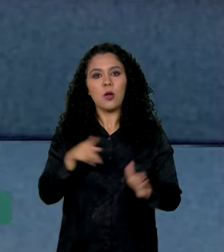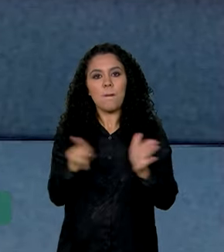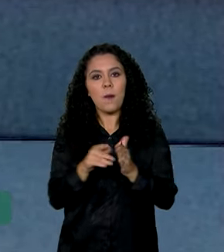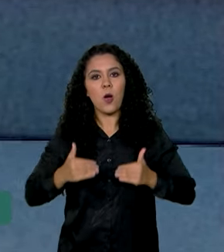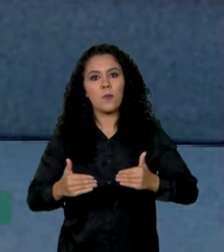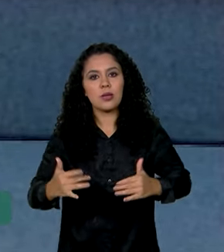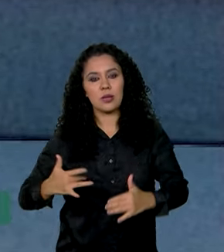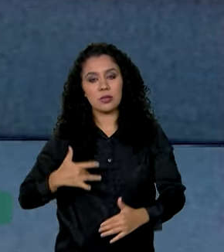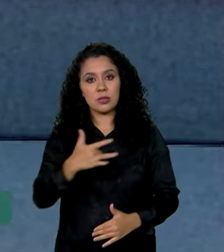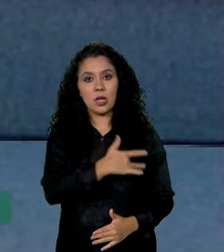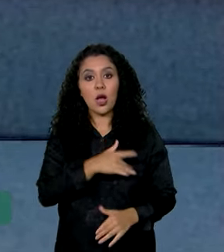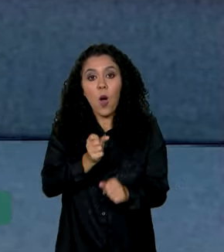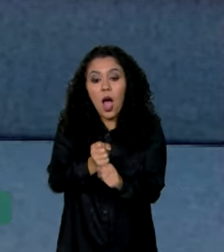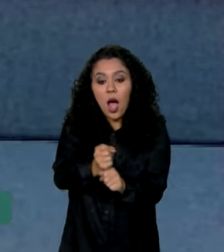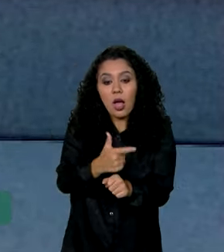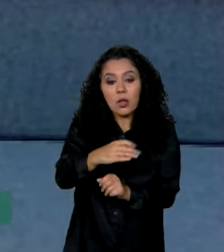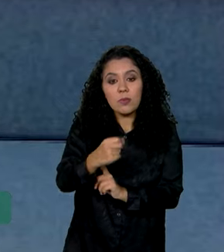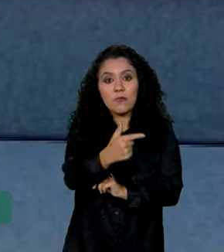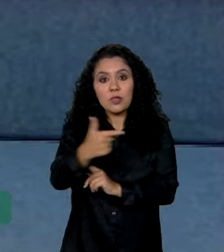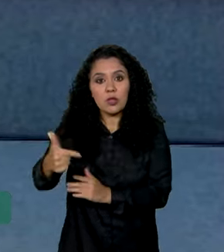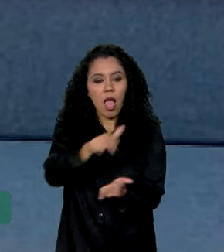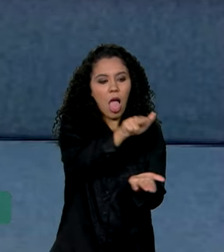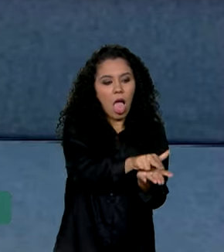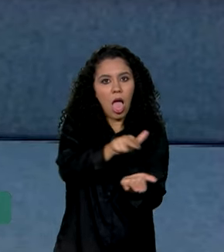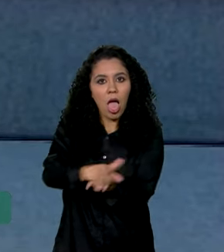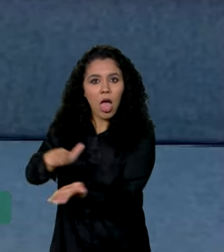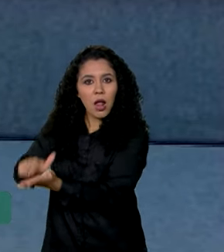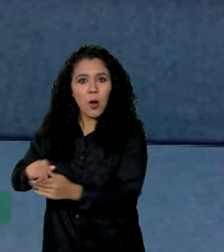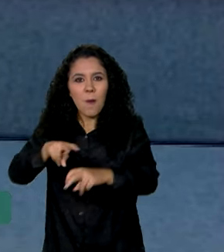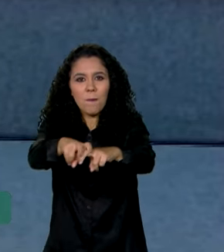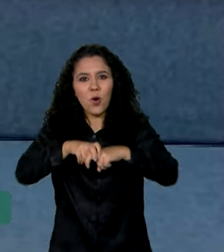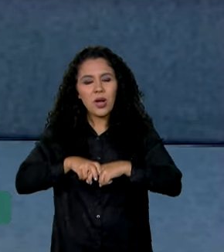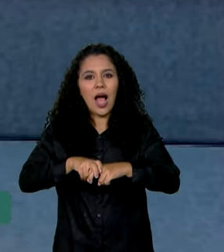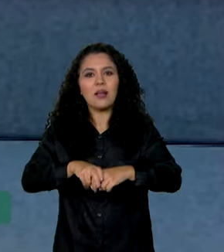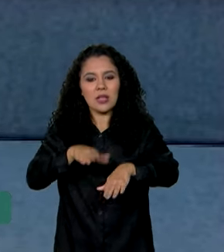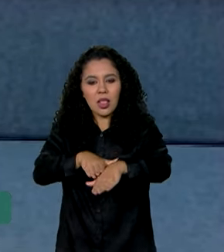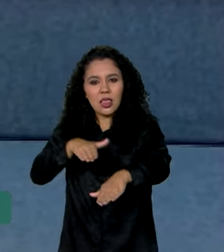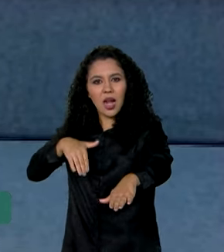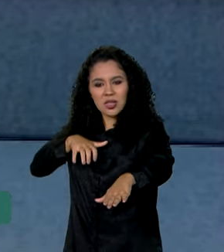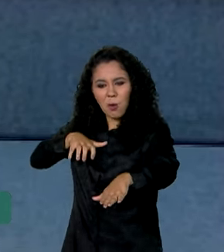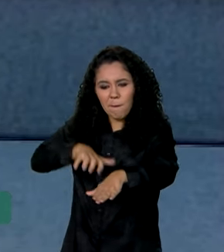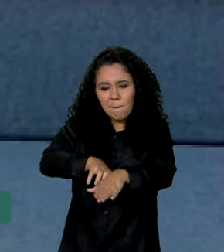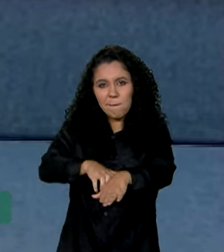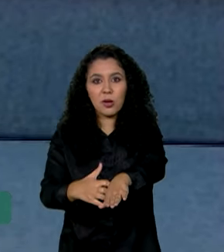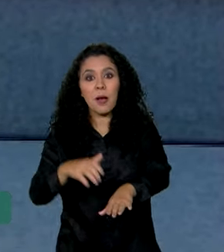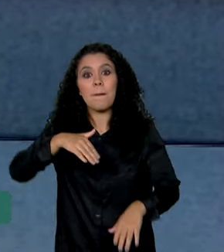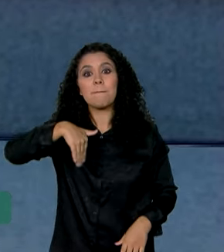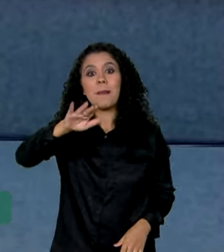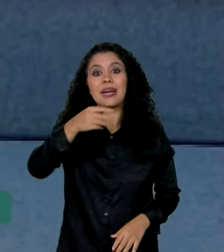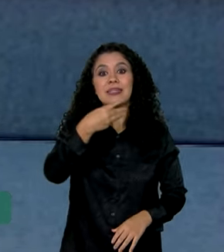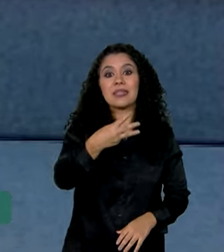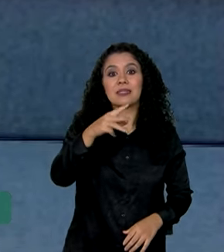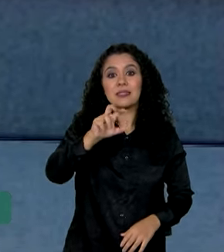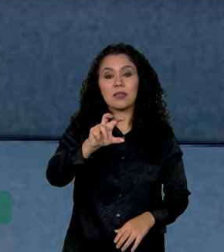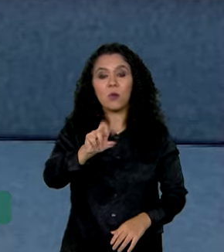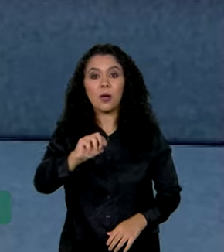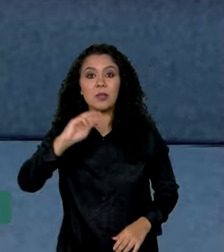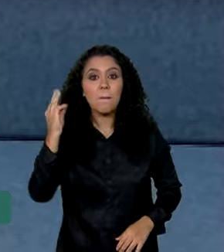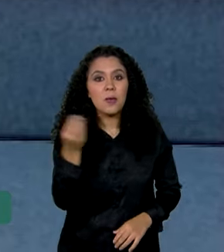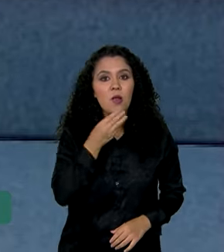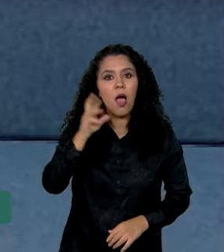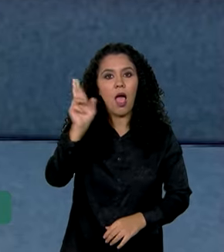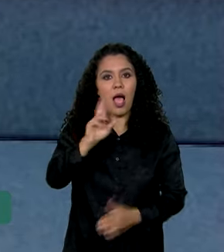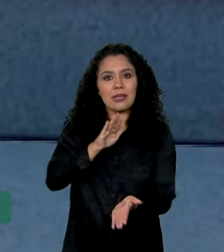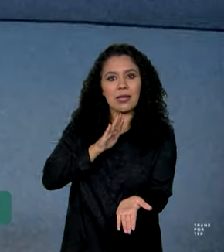só em 2022, as internações por acidentes de trânsito custaram mais de 350 milhões de reais